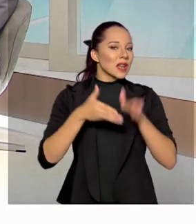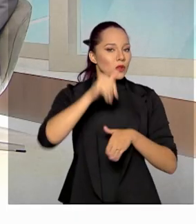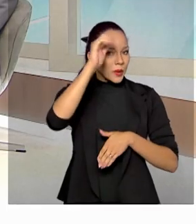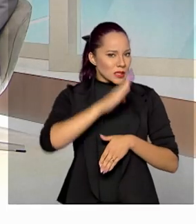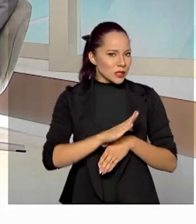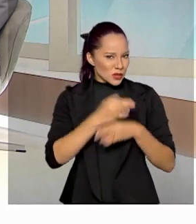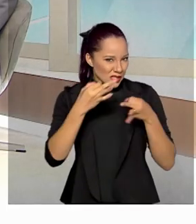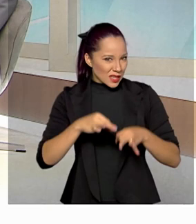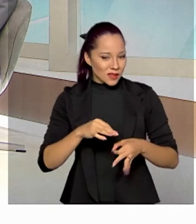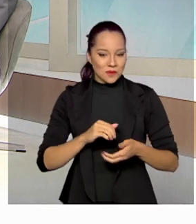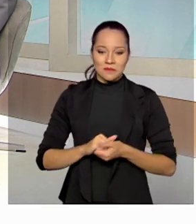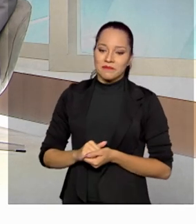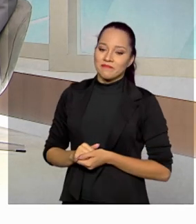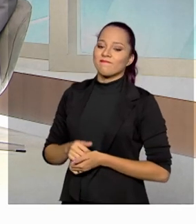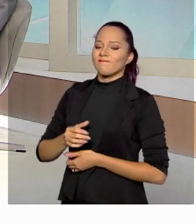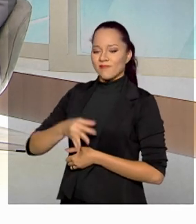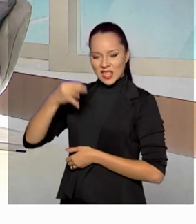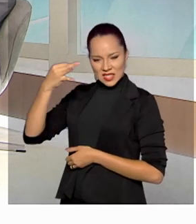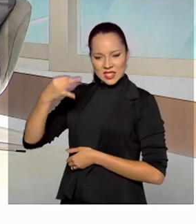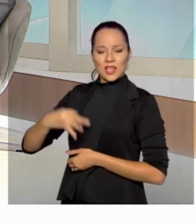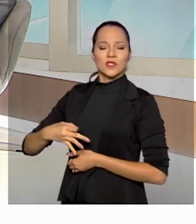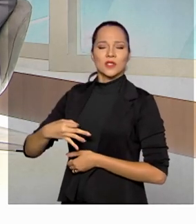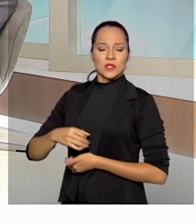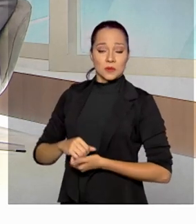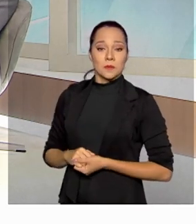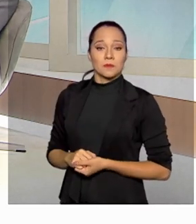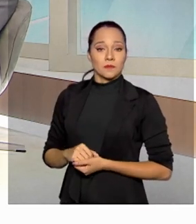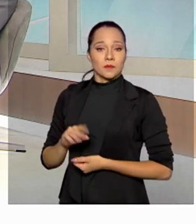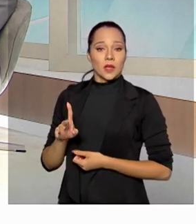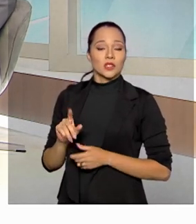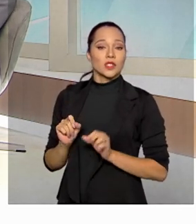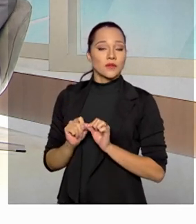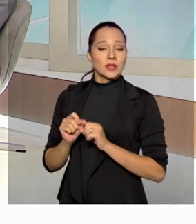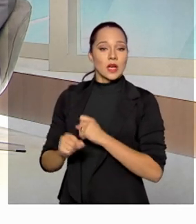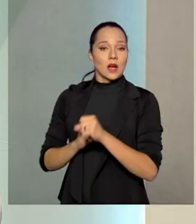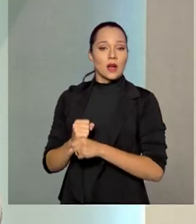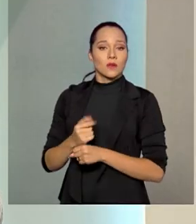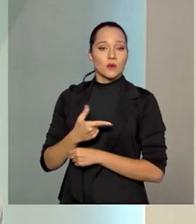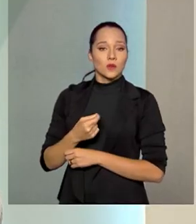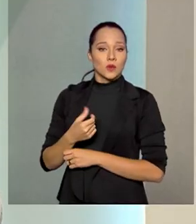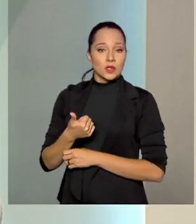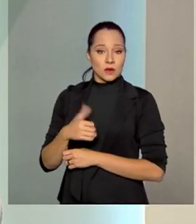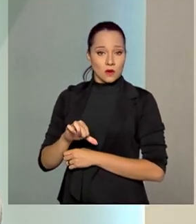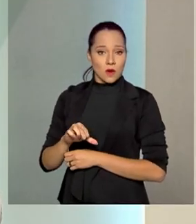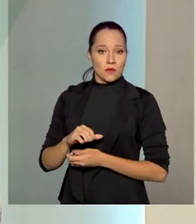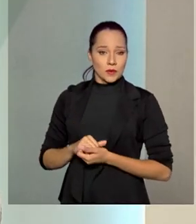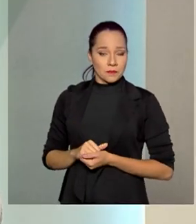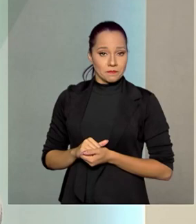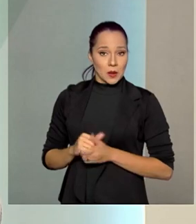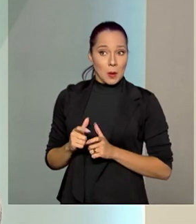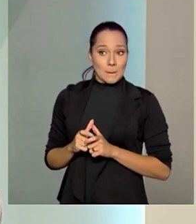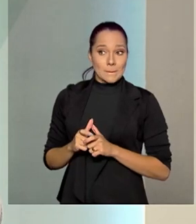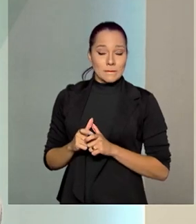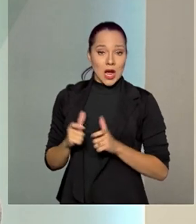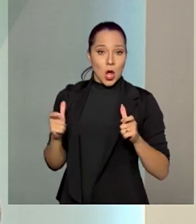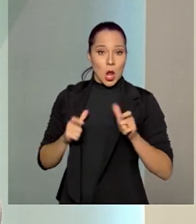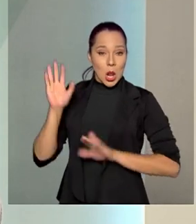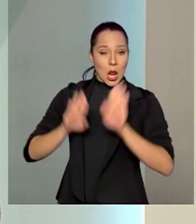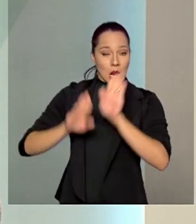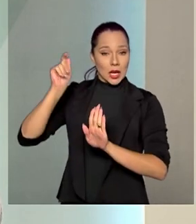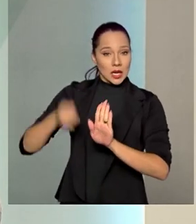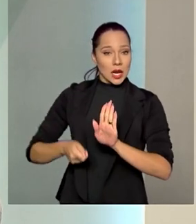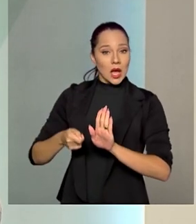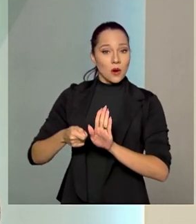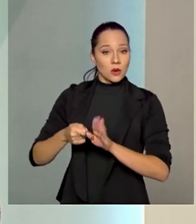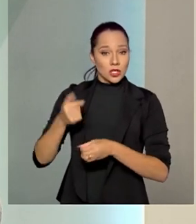errado, ministro? Está corretíssimo. Nós realizamos, em 2019, o maior leilão de petróleo